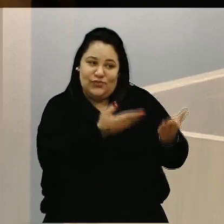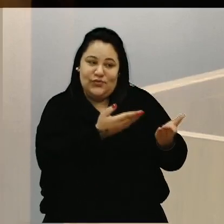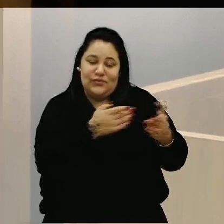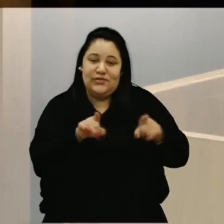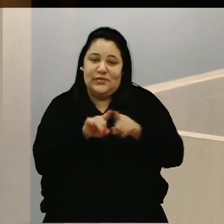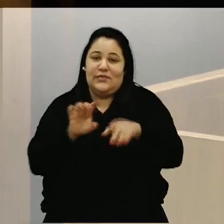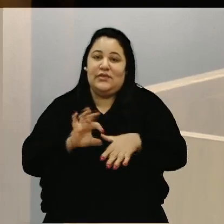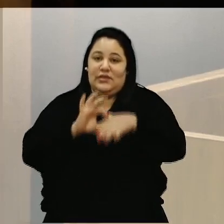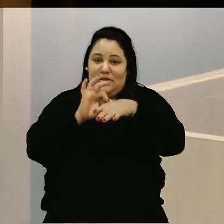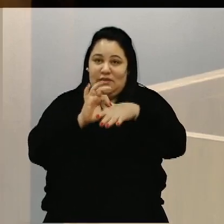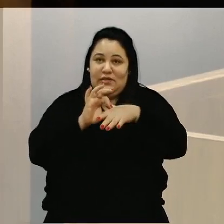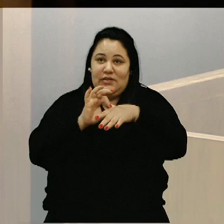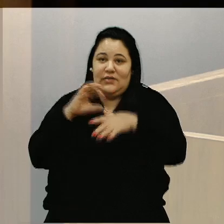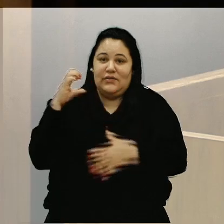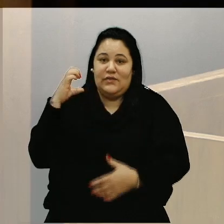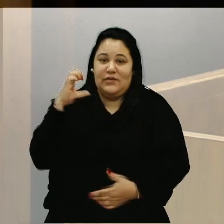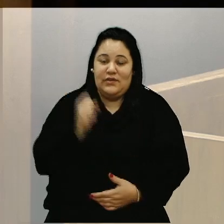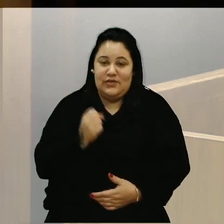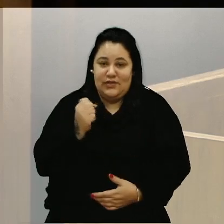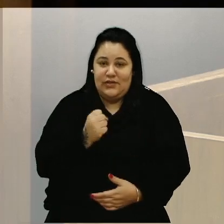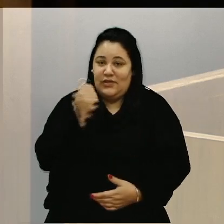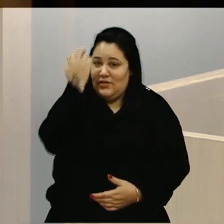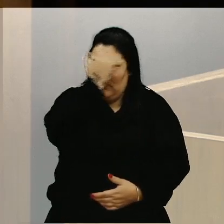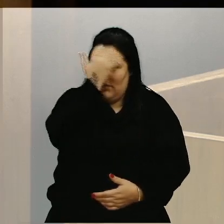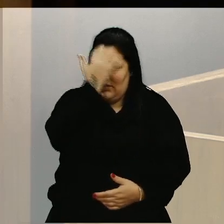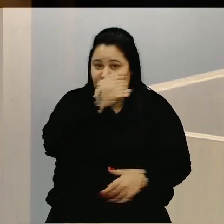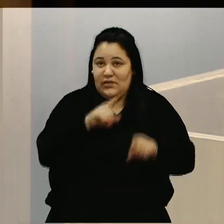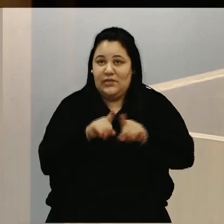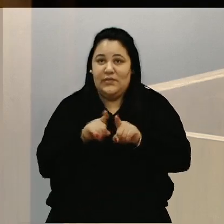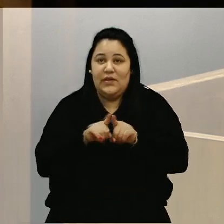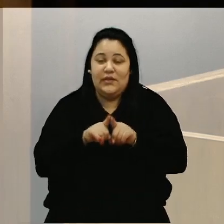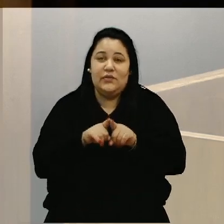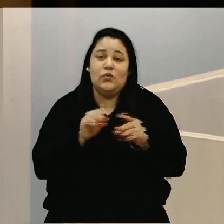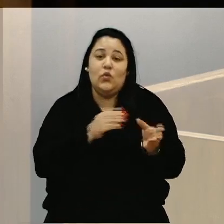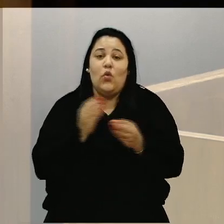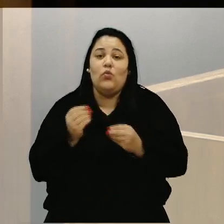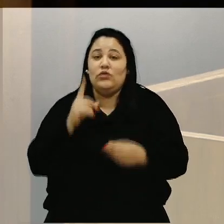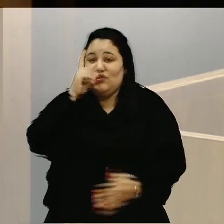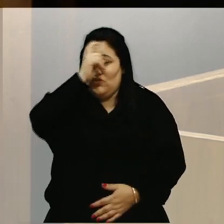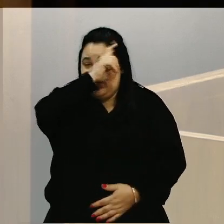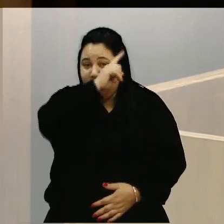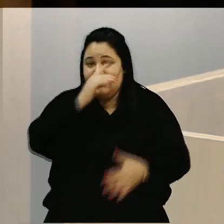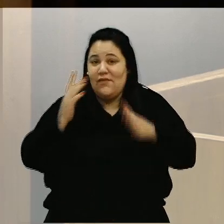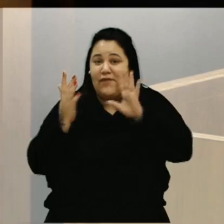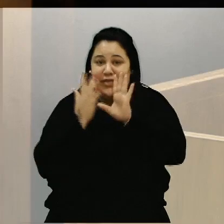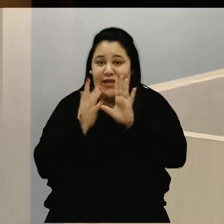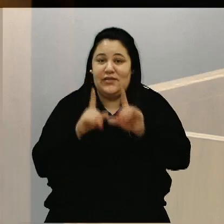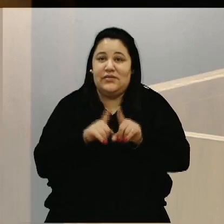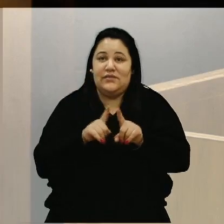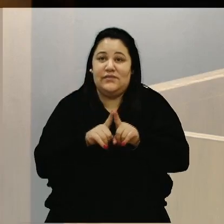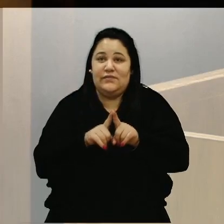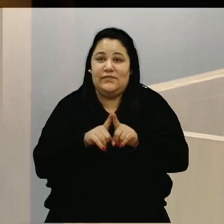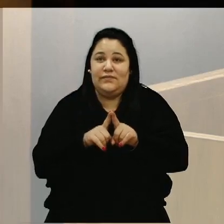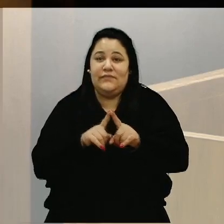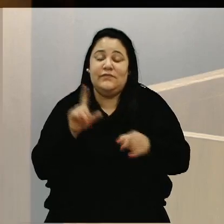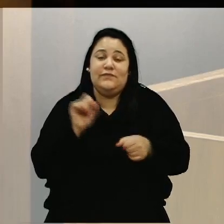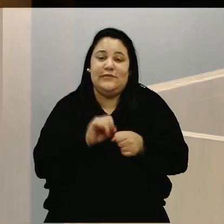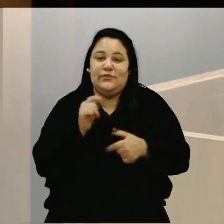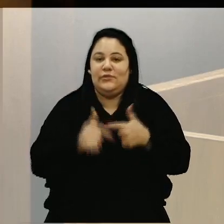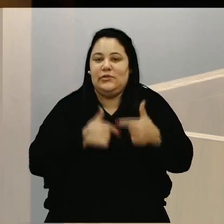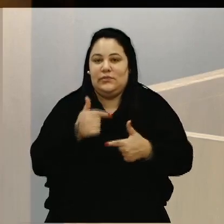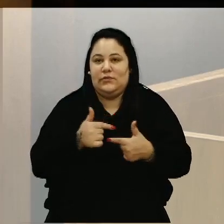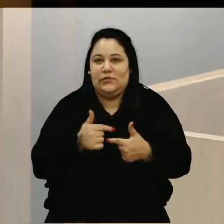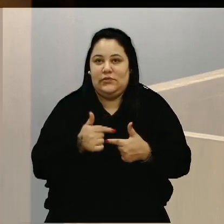governador, Eduardo Leite, o prefeito Adiló, que, em meio a tantas dificuldades, vem fazendo um trabalho